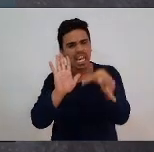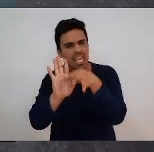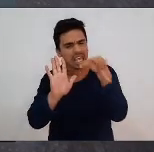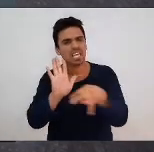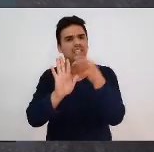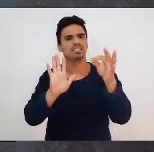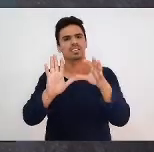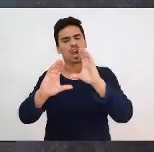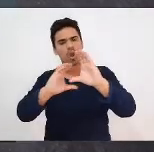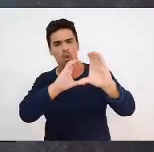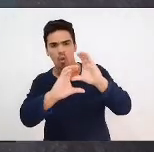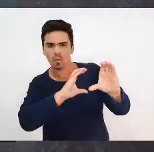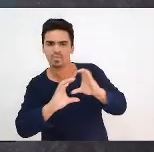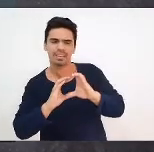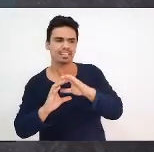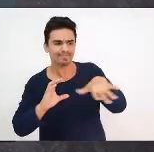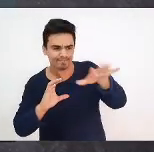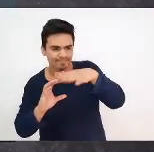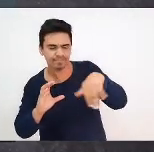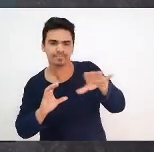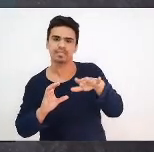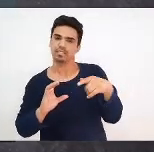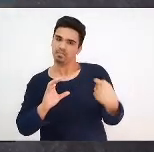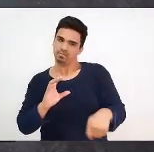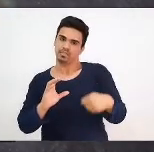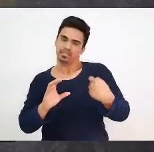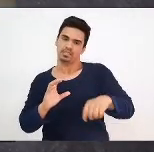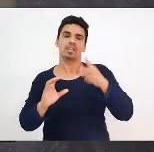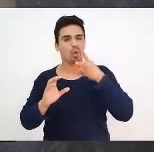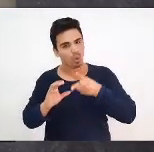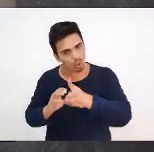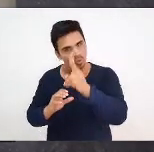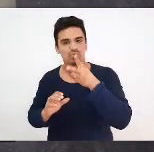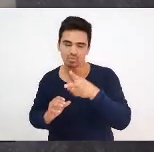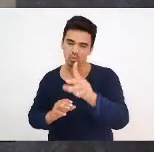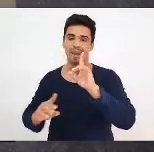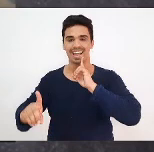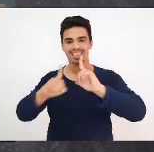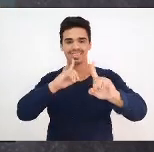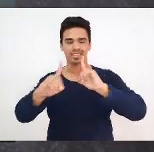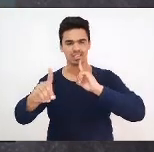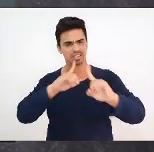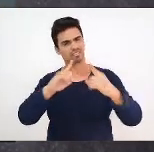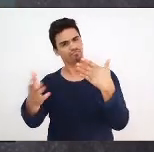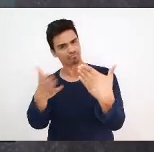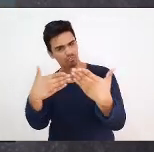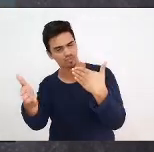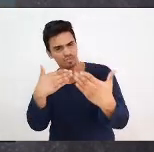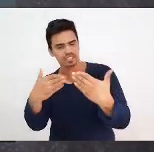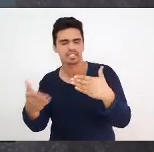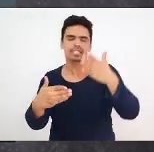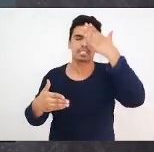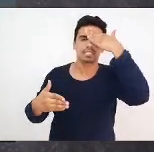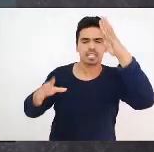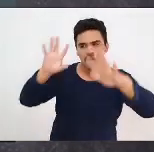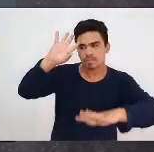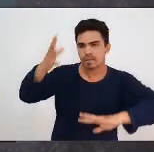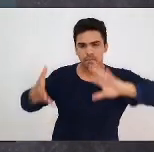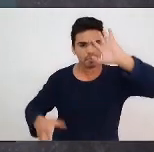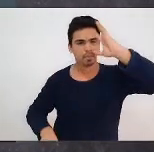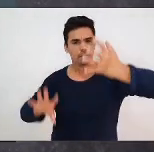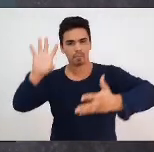diziam precisamos continuar dialogando, precisamos tomar decisões, mas